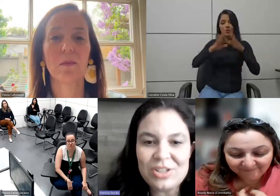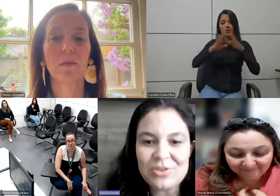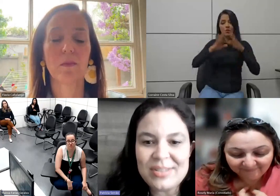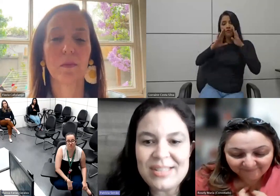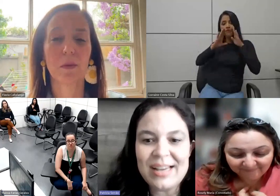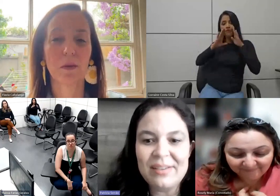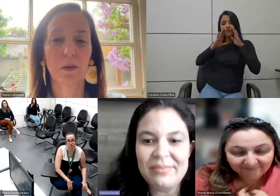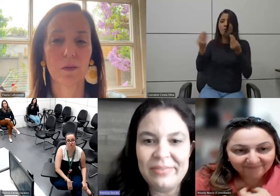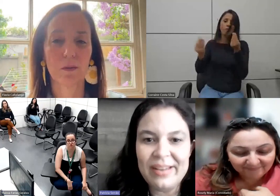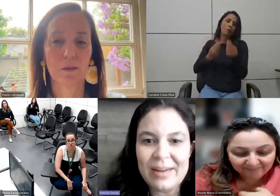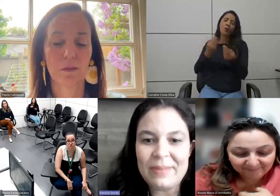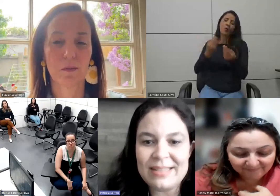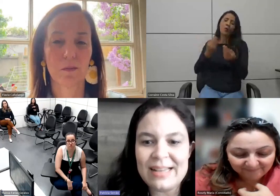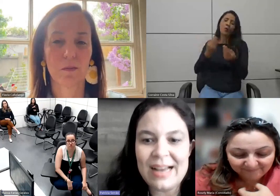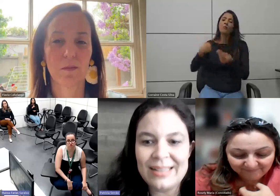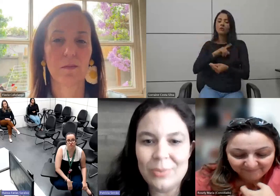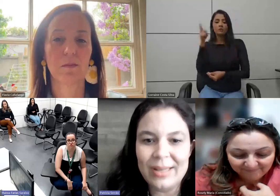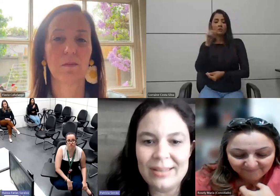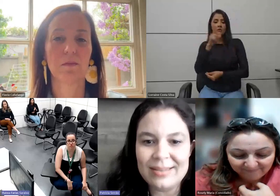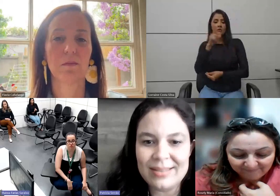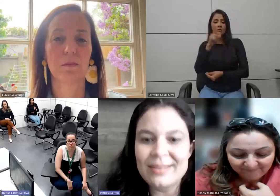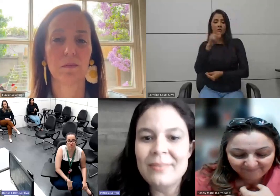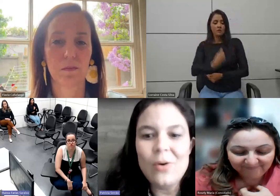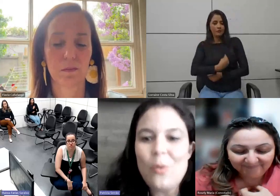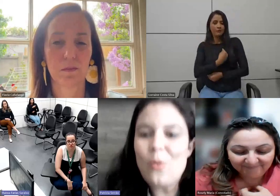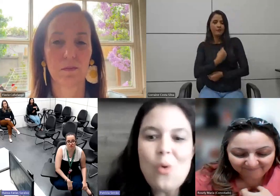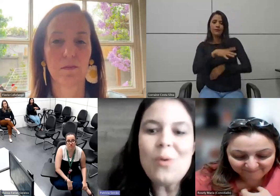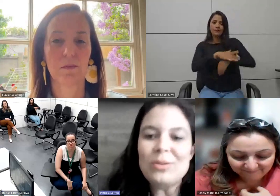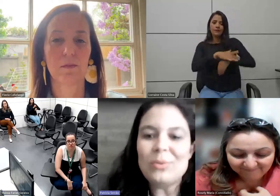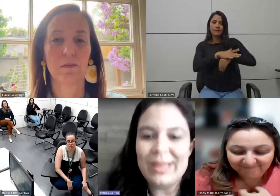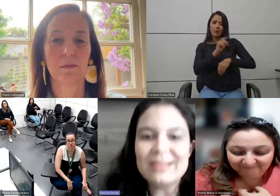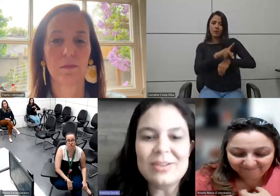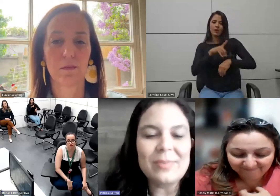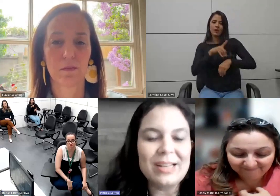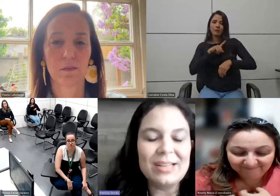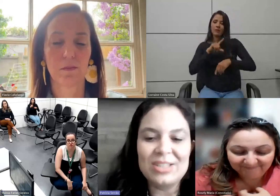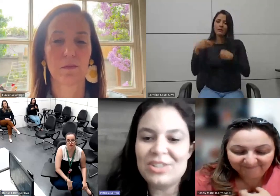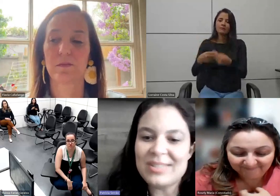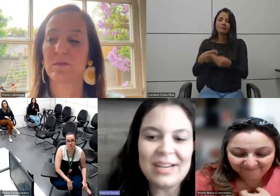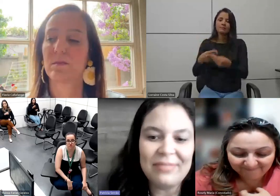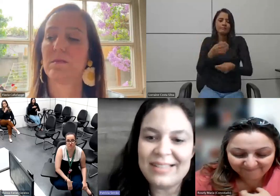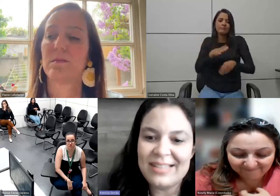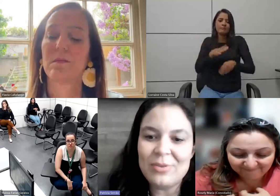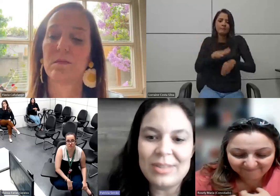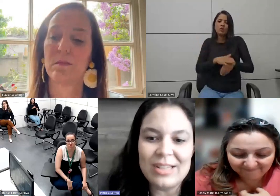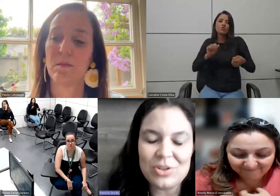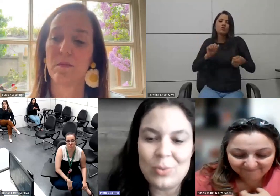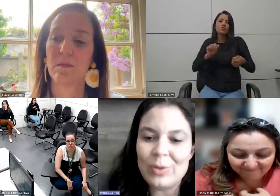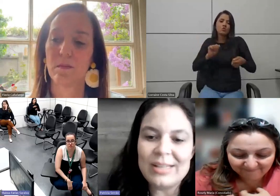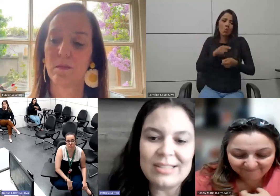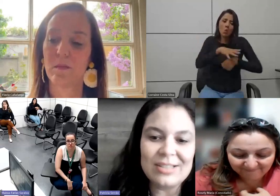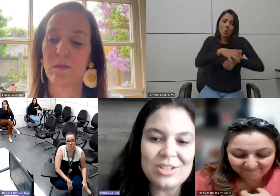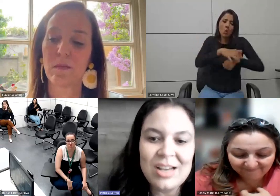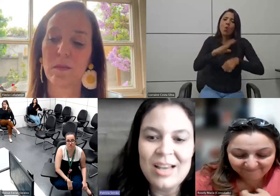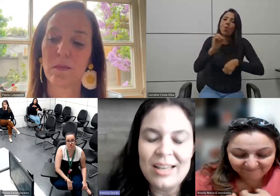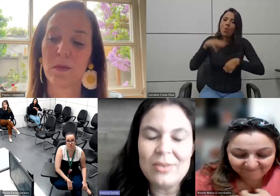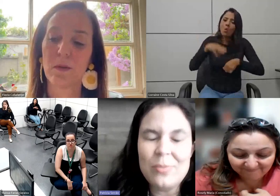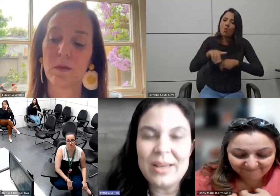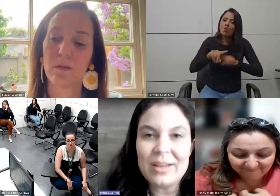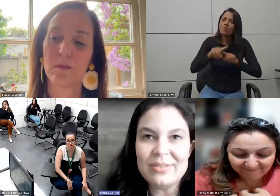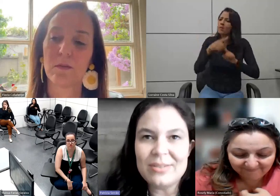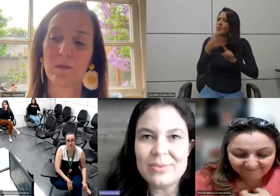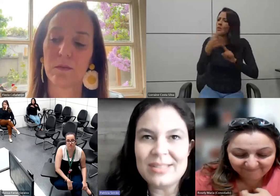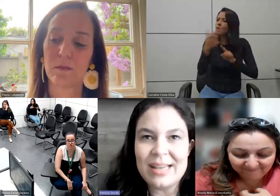em como é que a gente consegue viver apesar da doença ou com a doença como é que a gente consegue fazer outras coisas